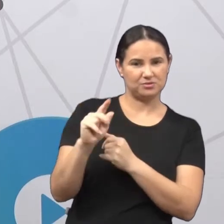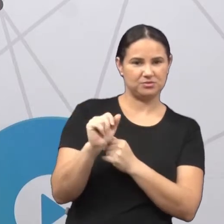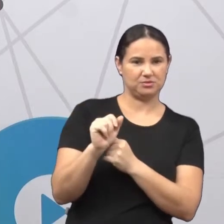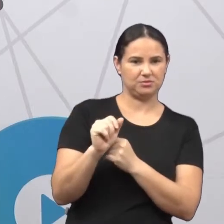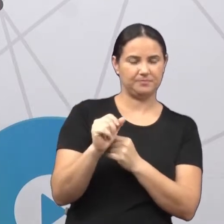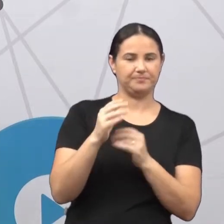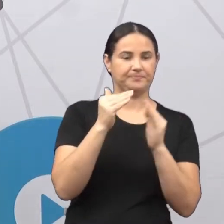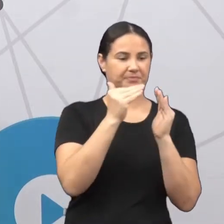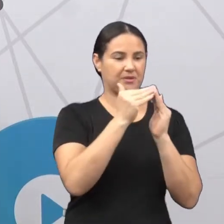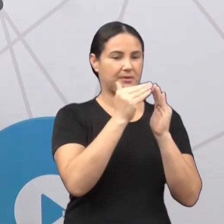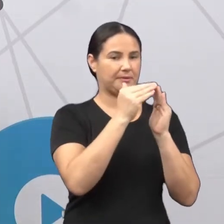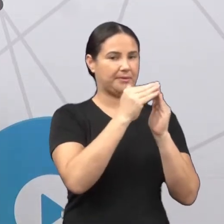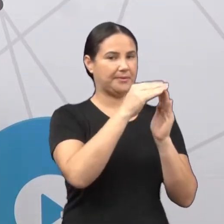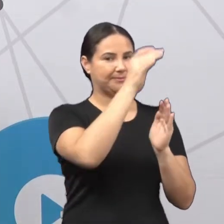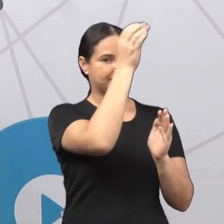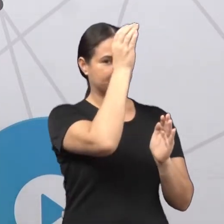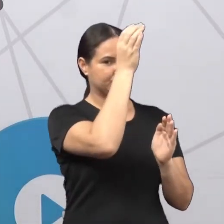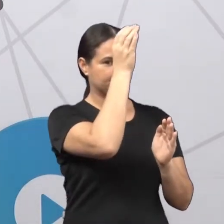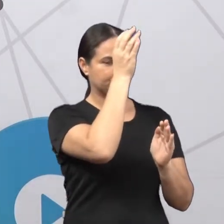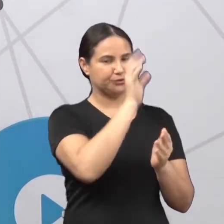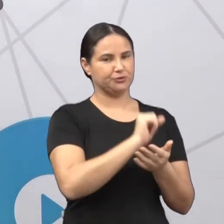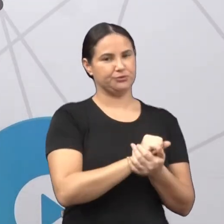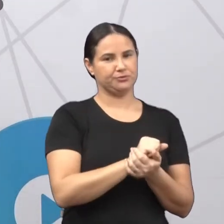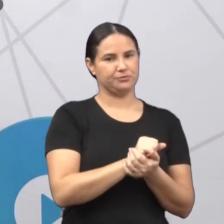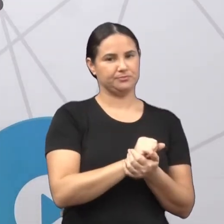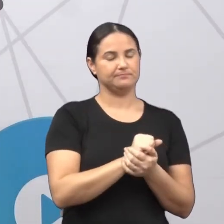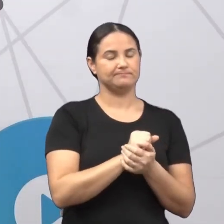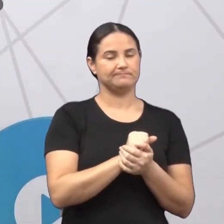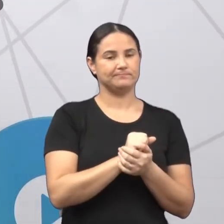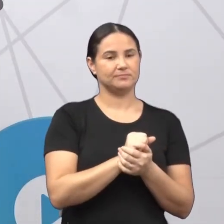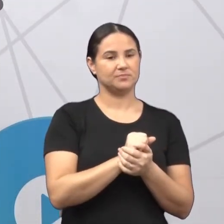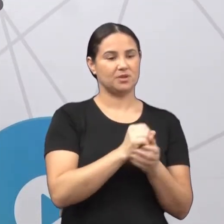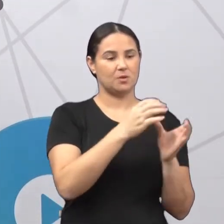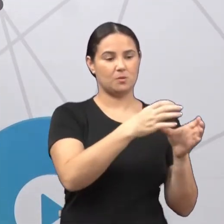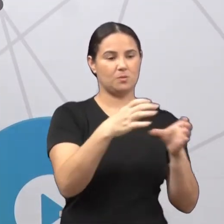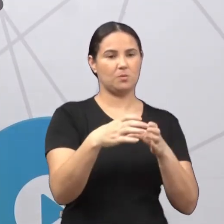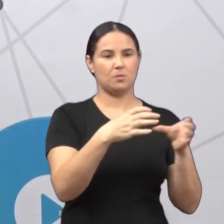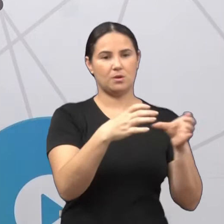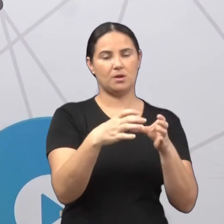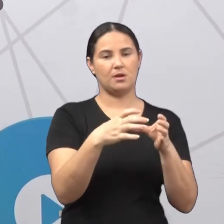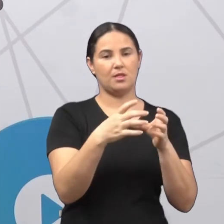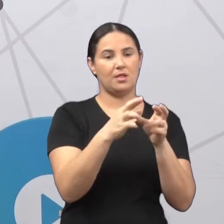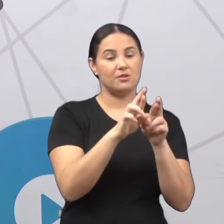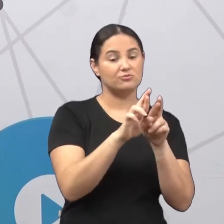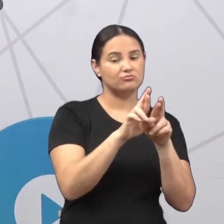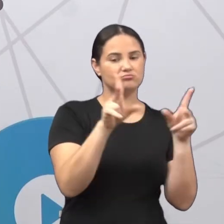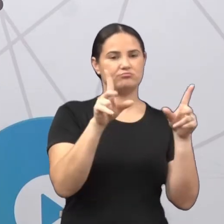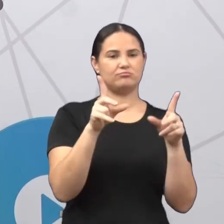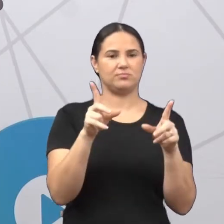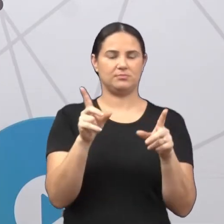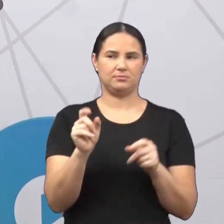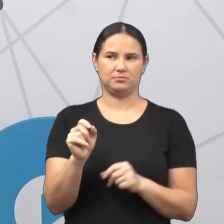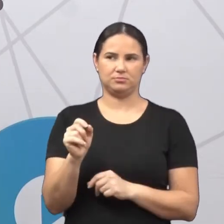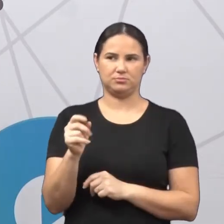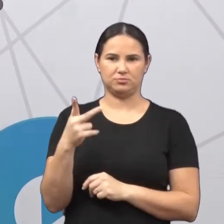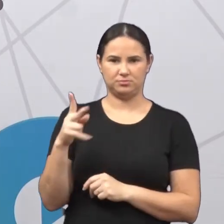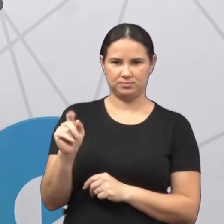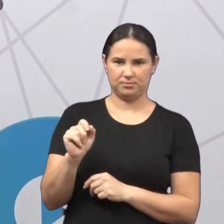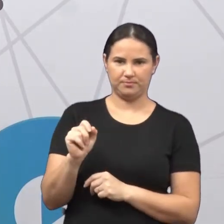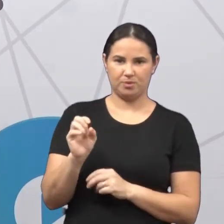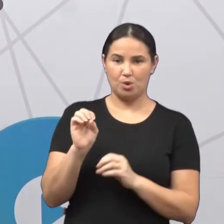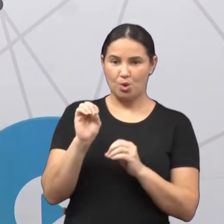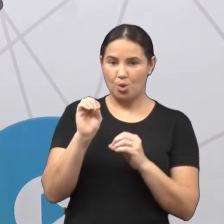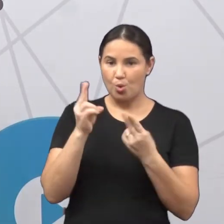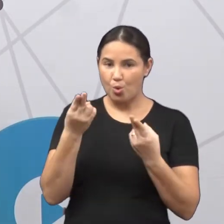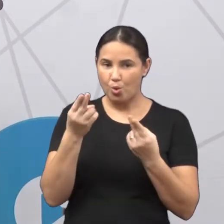titia, pro titio, na casa de alguém, o bairro dela é um pouco diferente do seu. Ou, algumas vezes, é bem